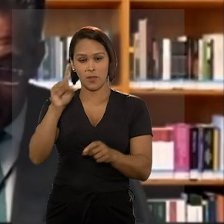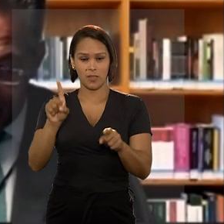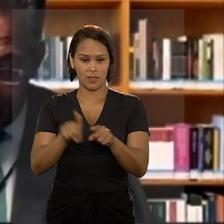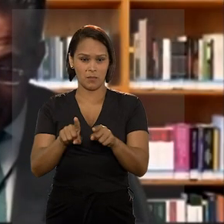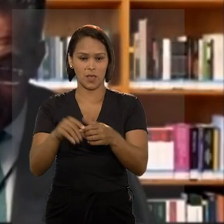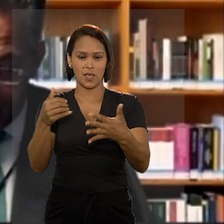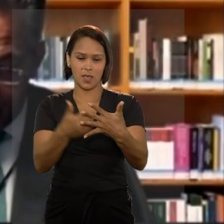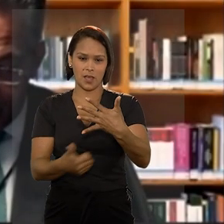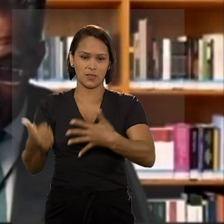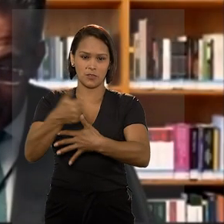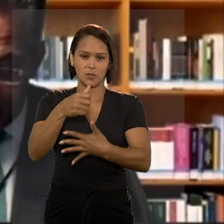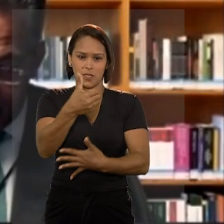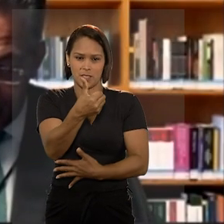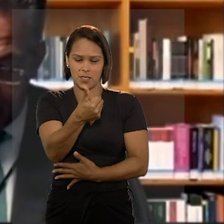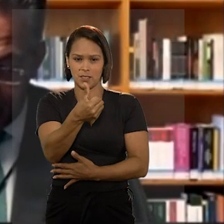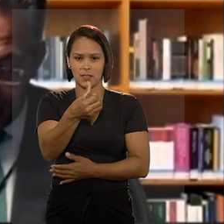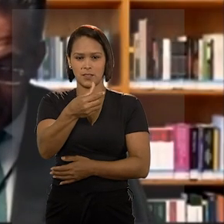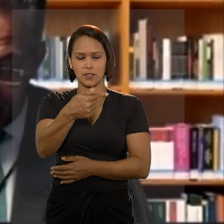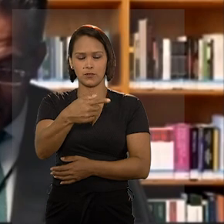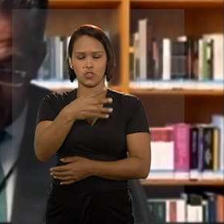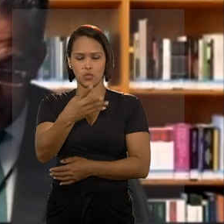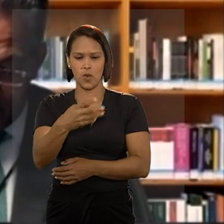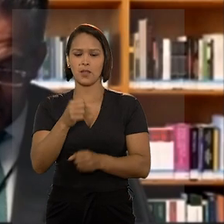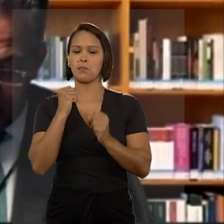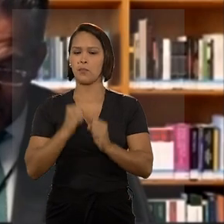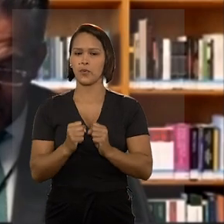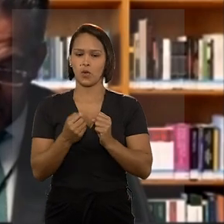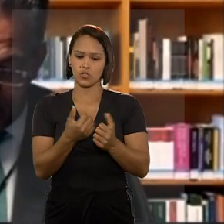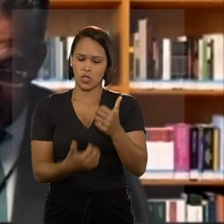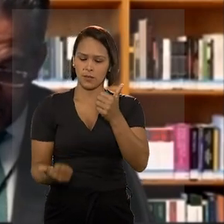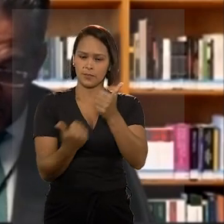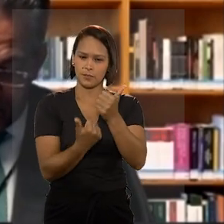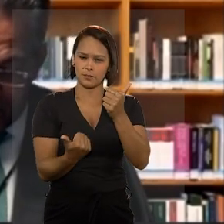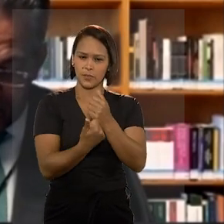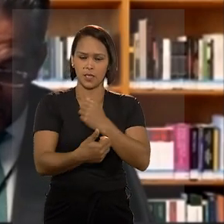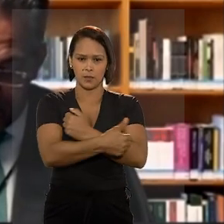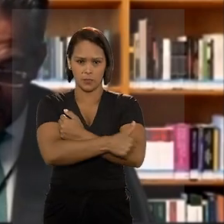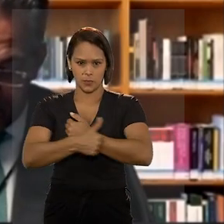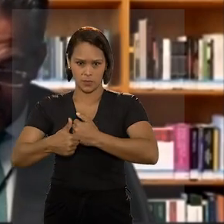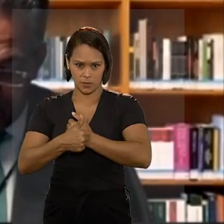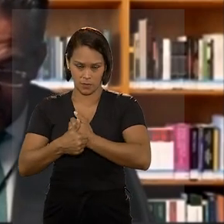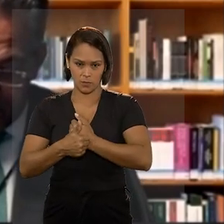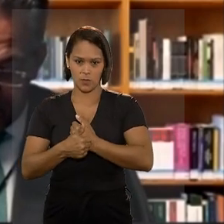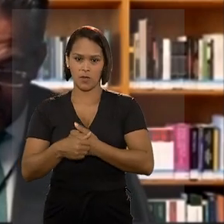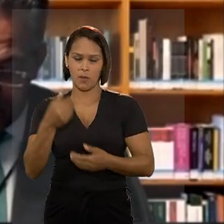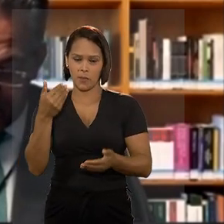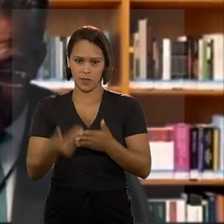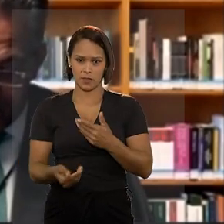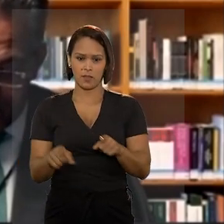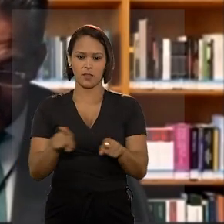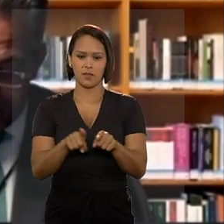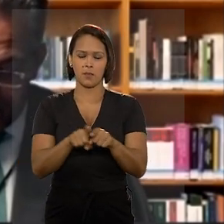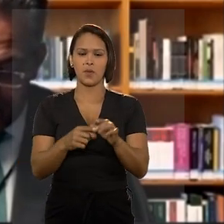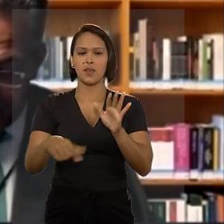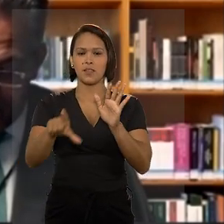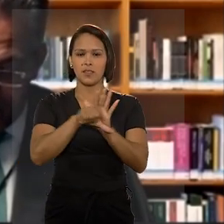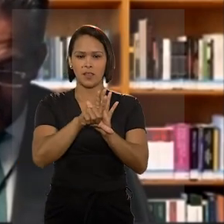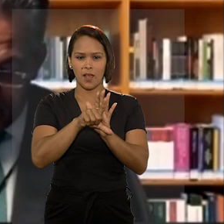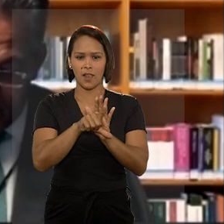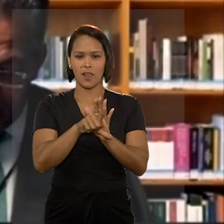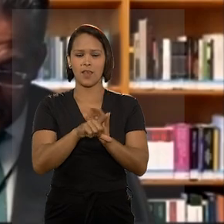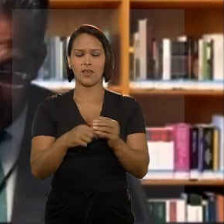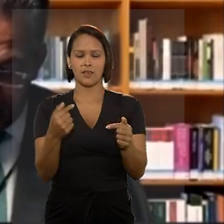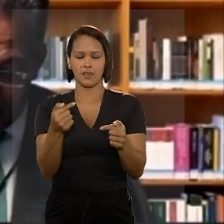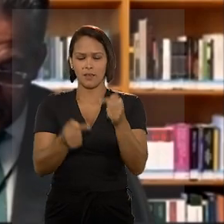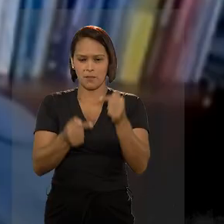de acordo com a súmula 624, é possível acumular a indenização por dano moral com a reparação econômica da lei da